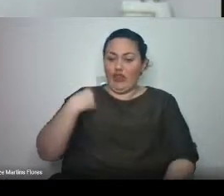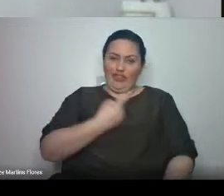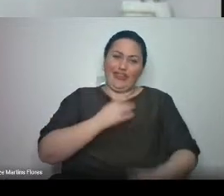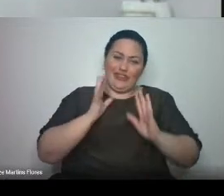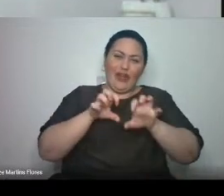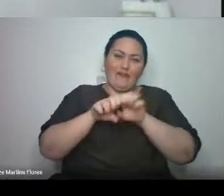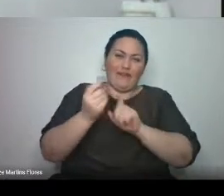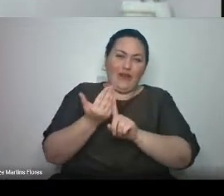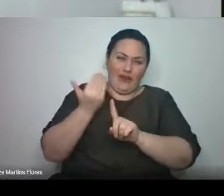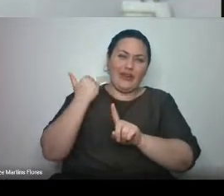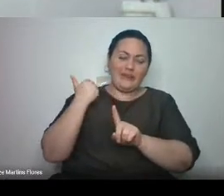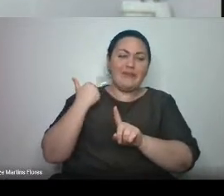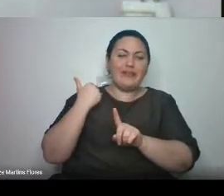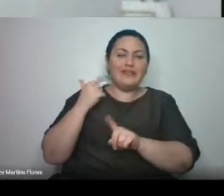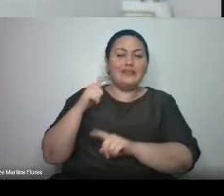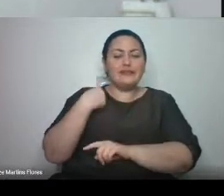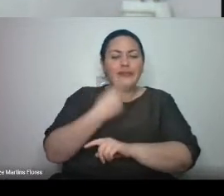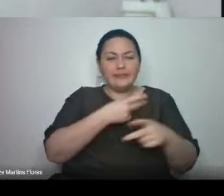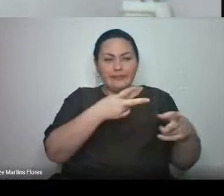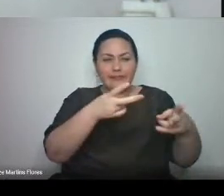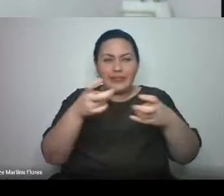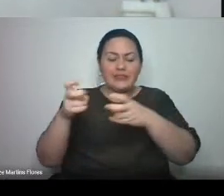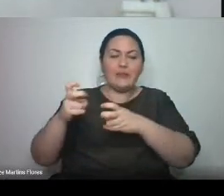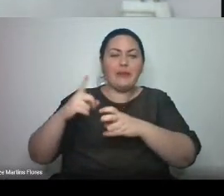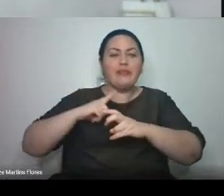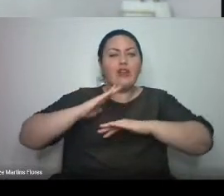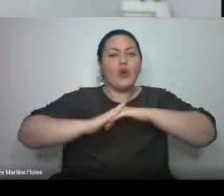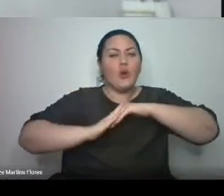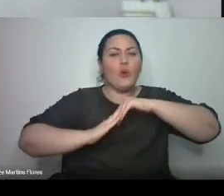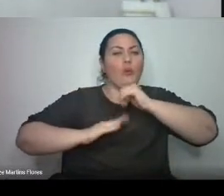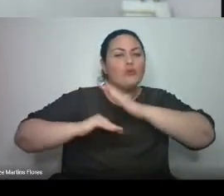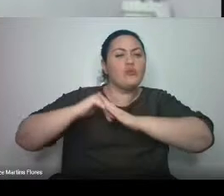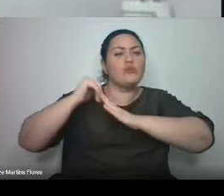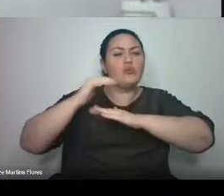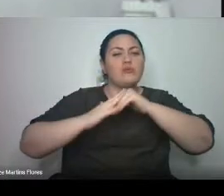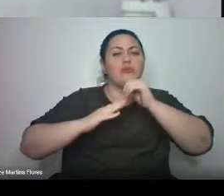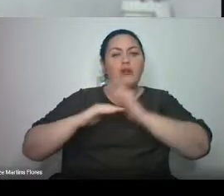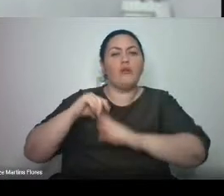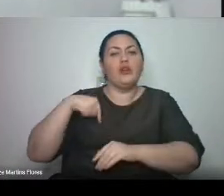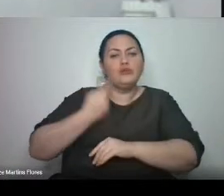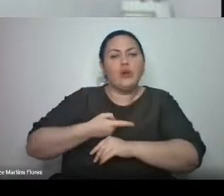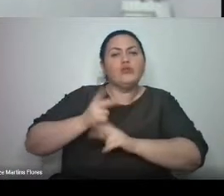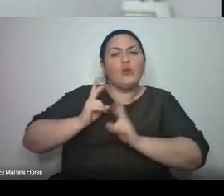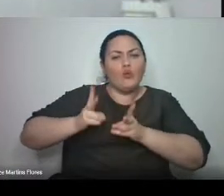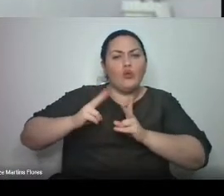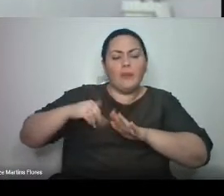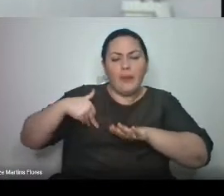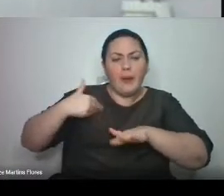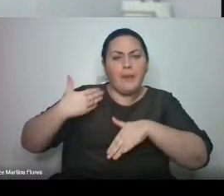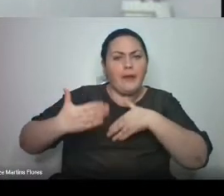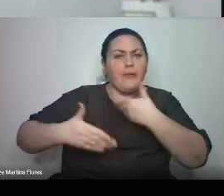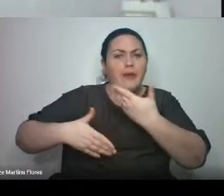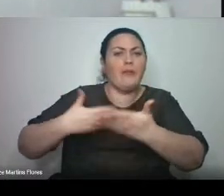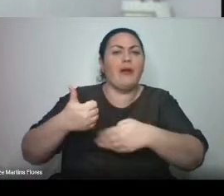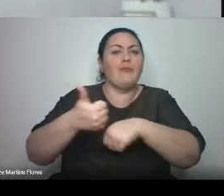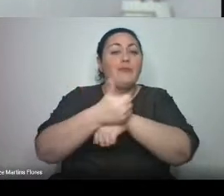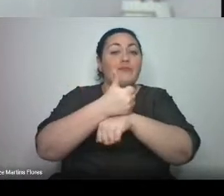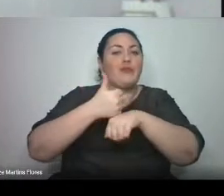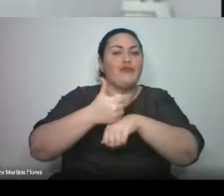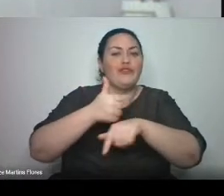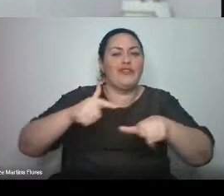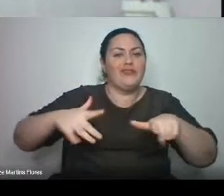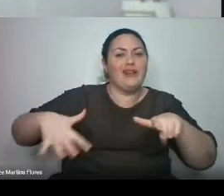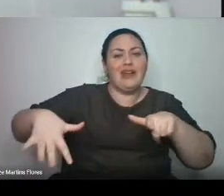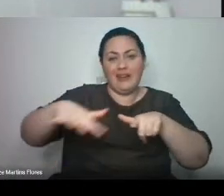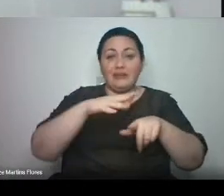identificamos a construção que temos realizado como profissionais e, naturalmente,